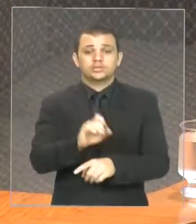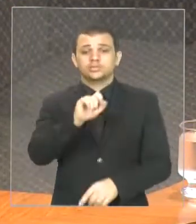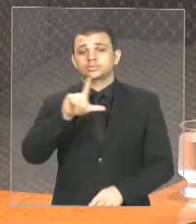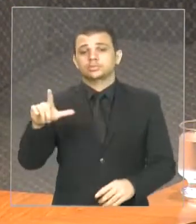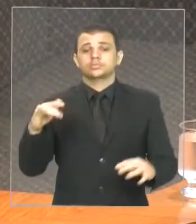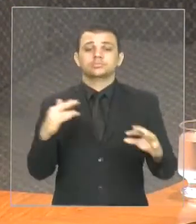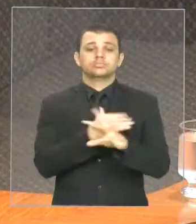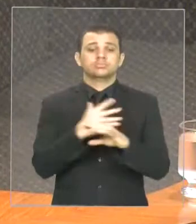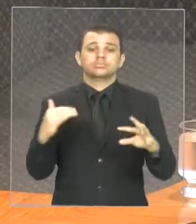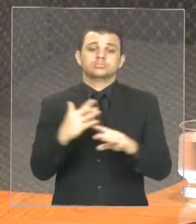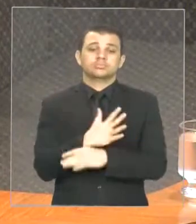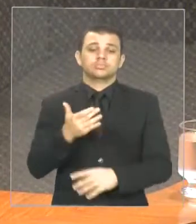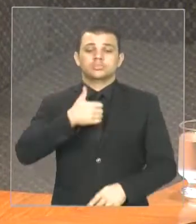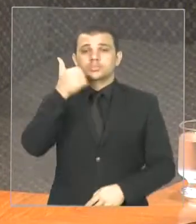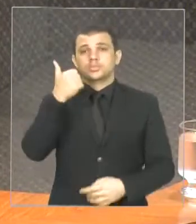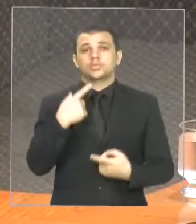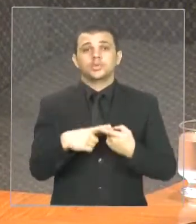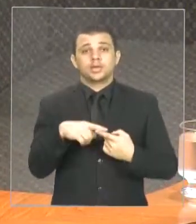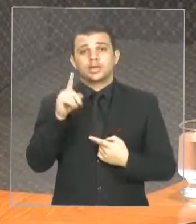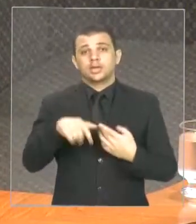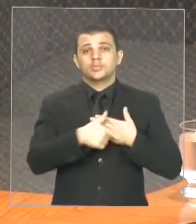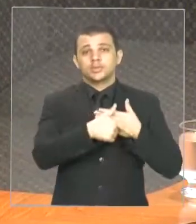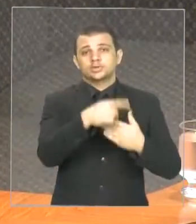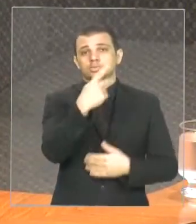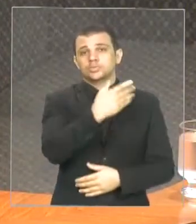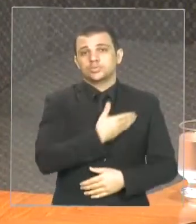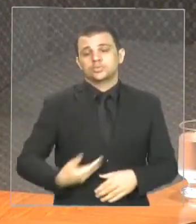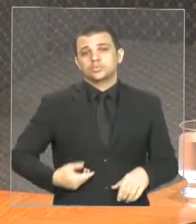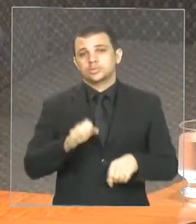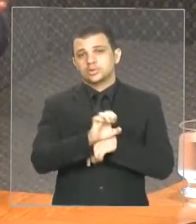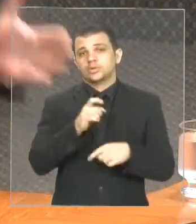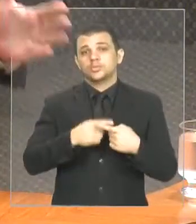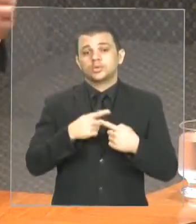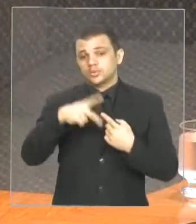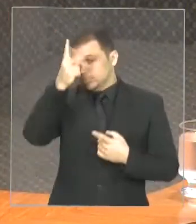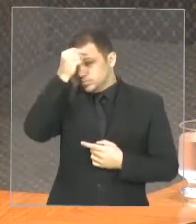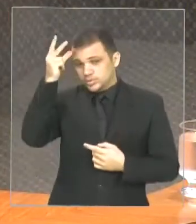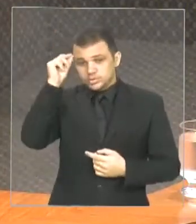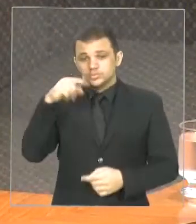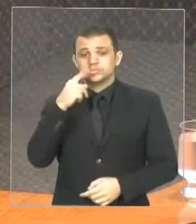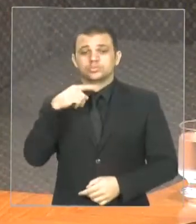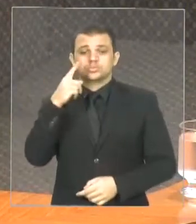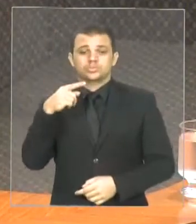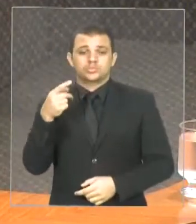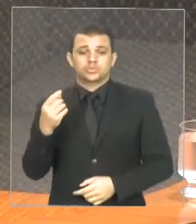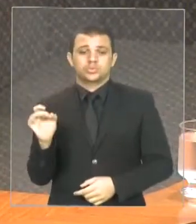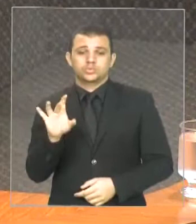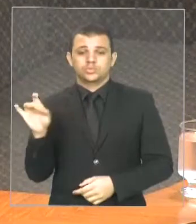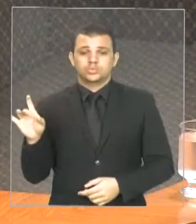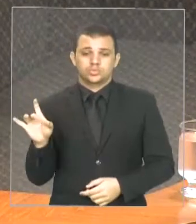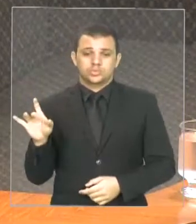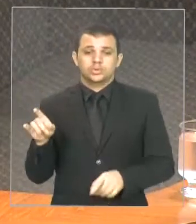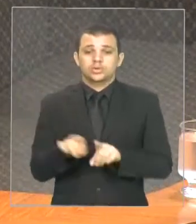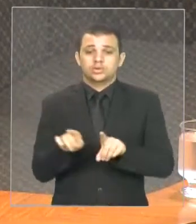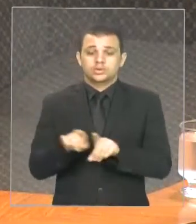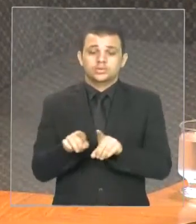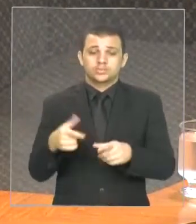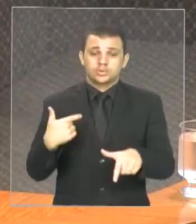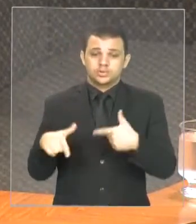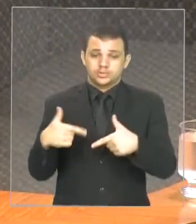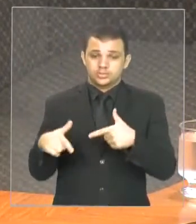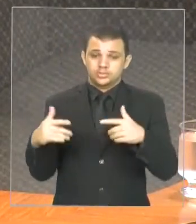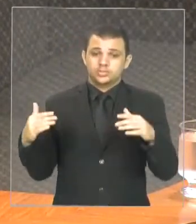município, nenhum vai ter condições de fazer obras tanto de mobilidade como roupas de macro-drenagem também, deputado Hélito.